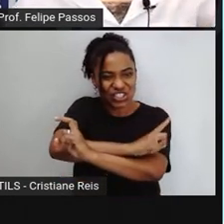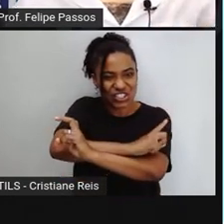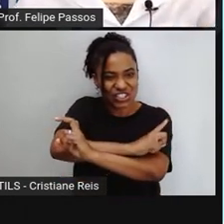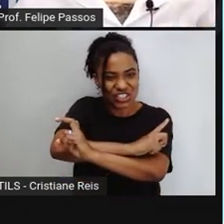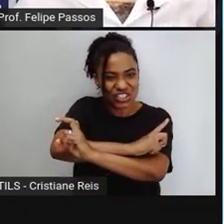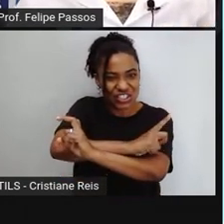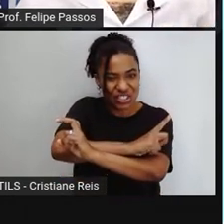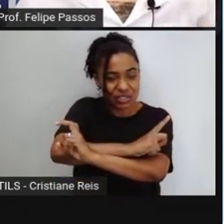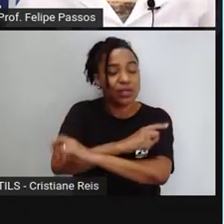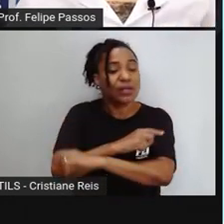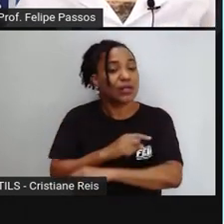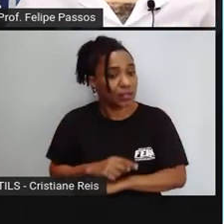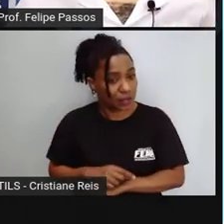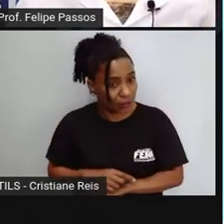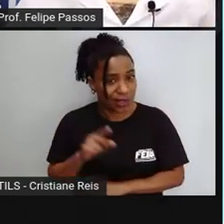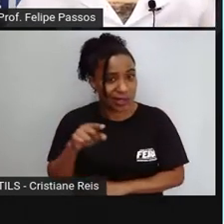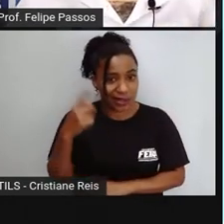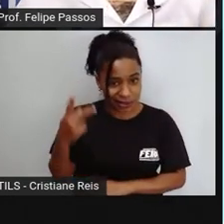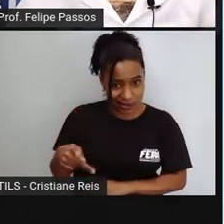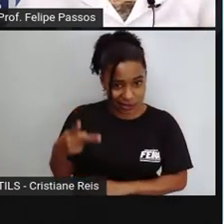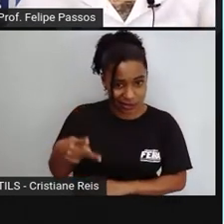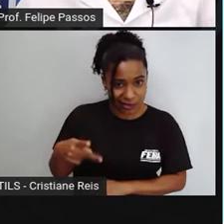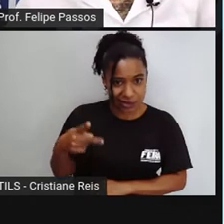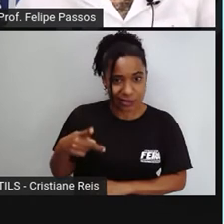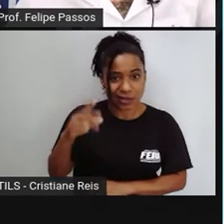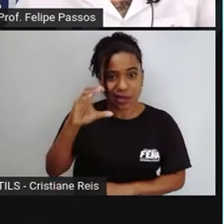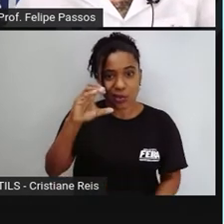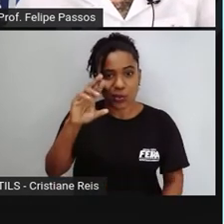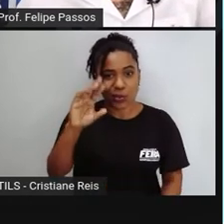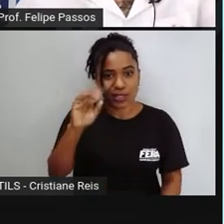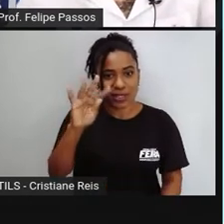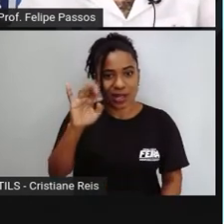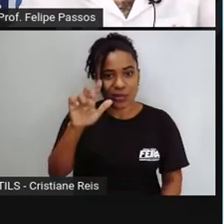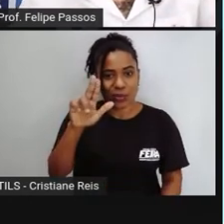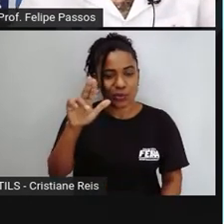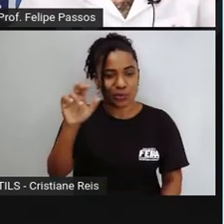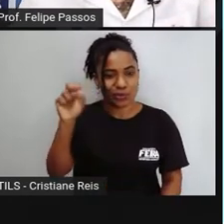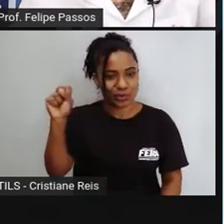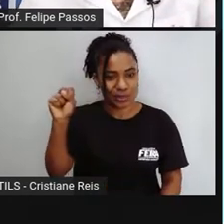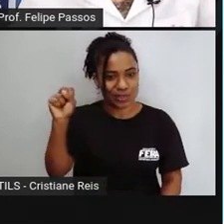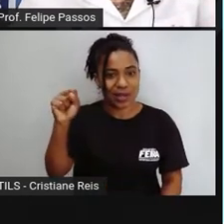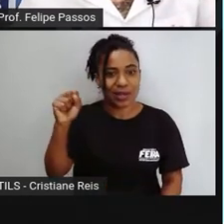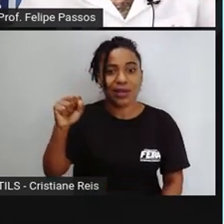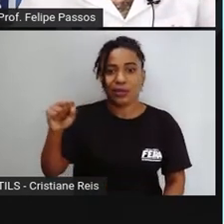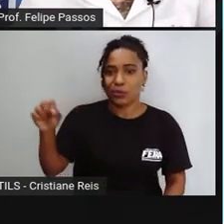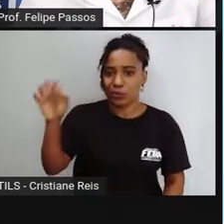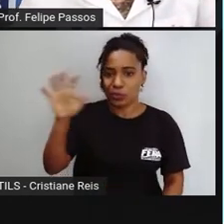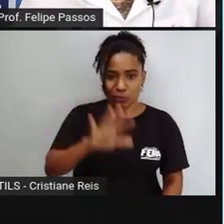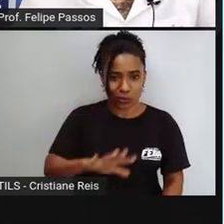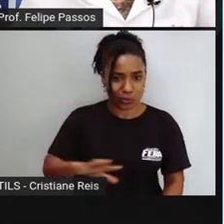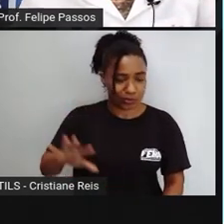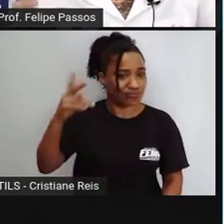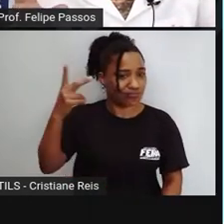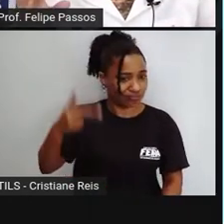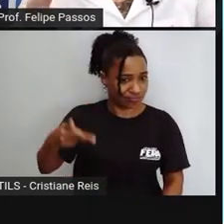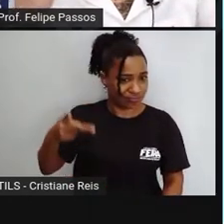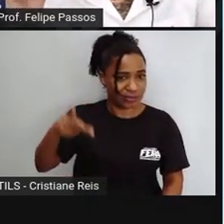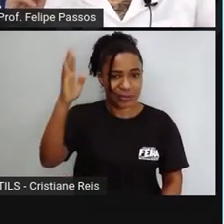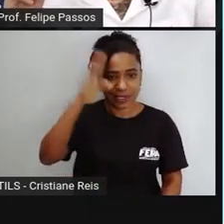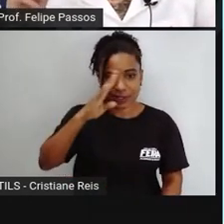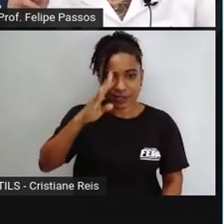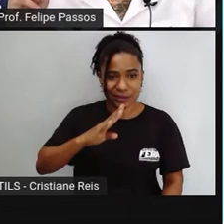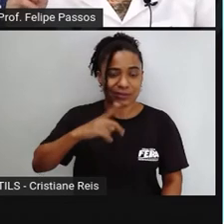toda América, todo o continente americano tem essa cobra. A picada em si, ela é em dolor. Então a pessoa